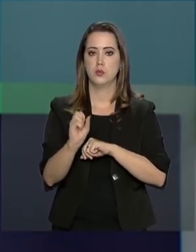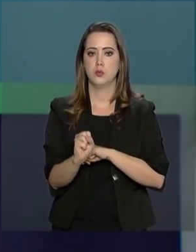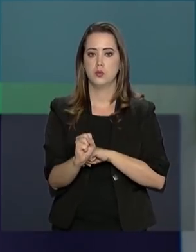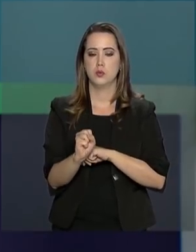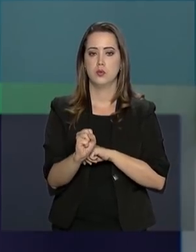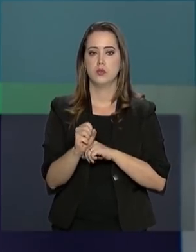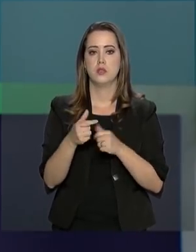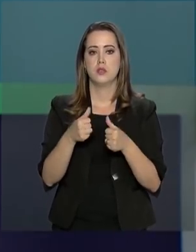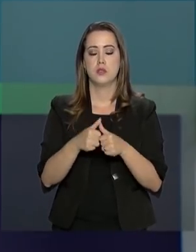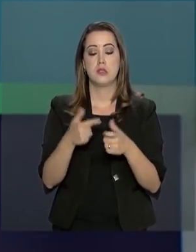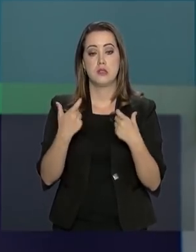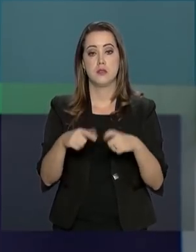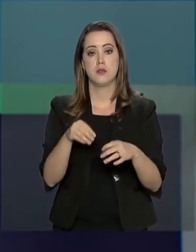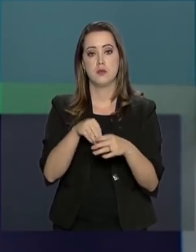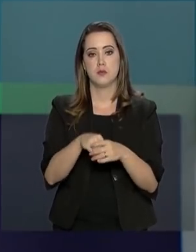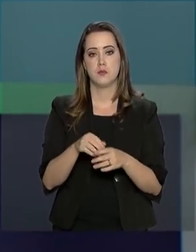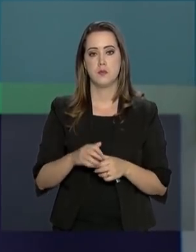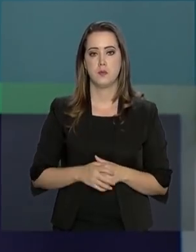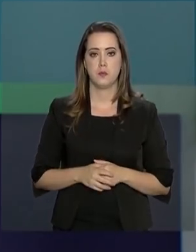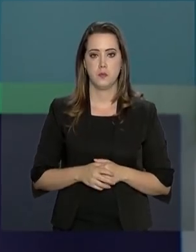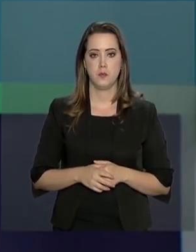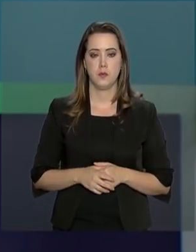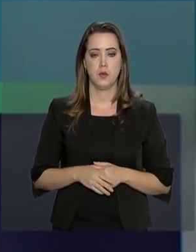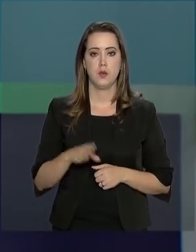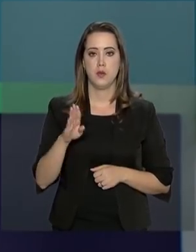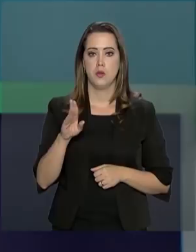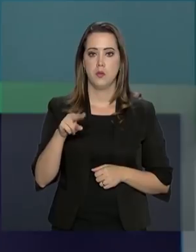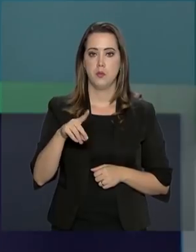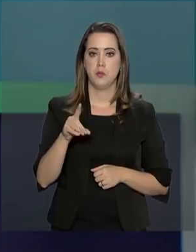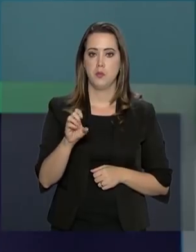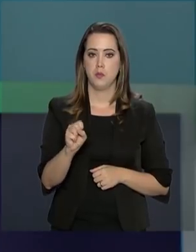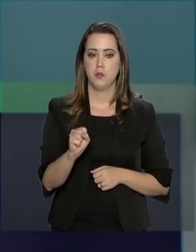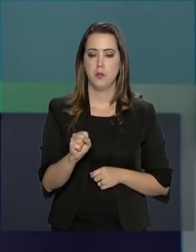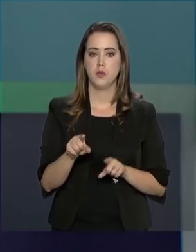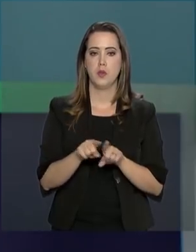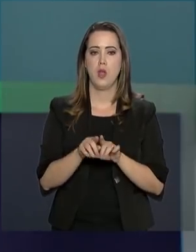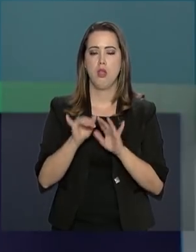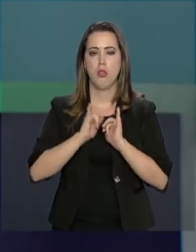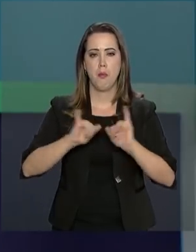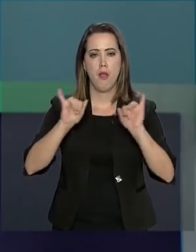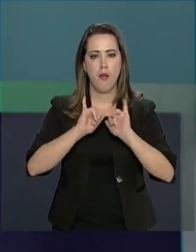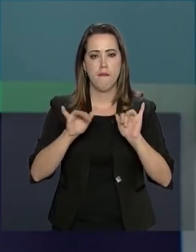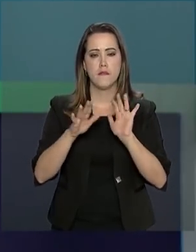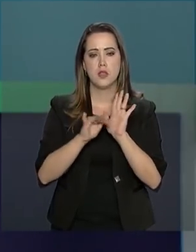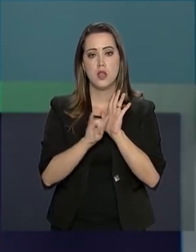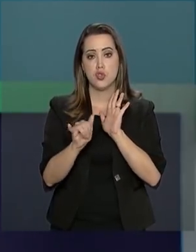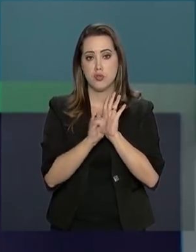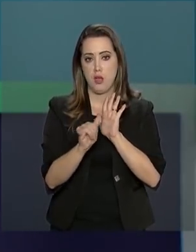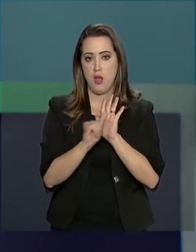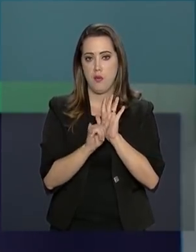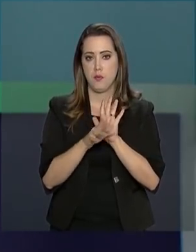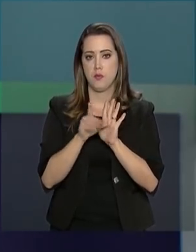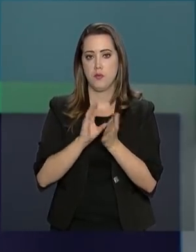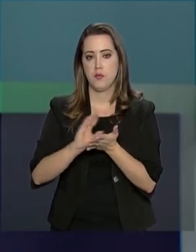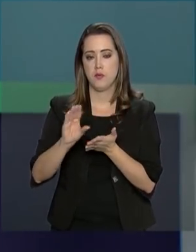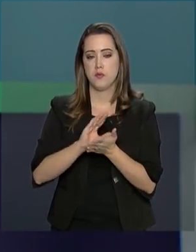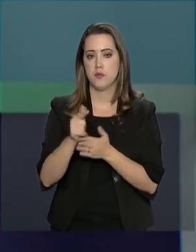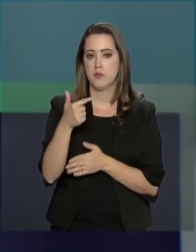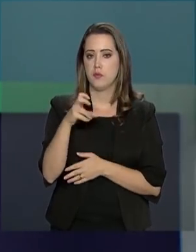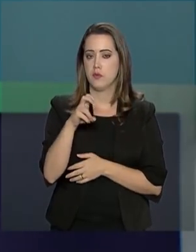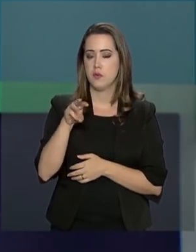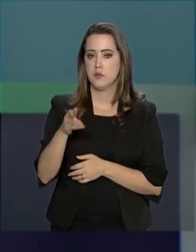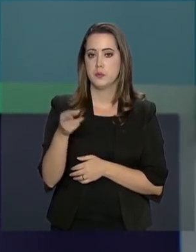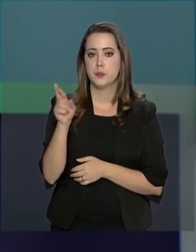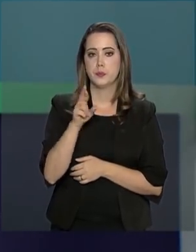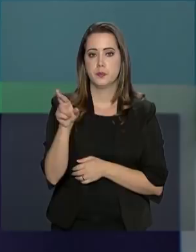pós-graduação que funcionavam no espaço. E o BNDES lançou chamada pública para destinar 25